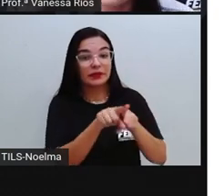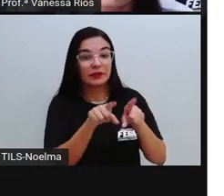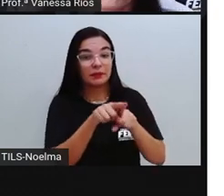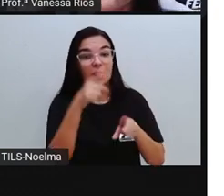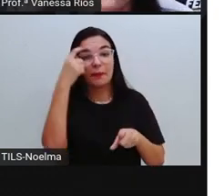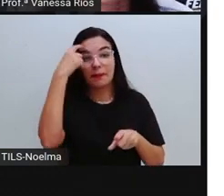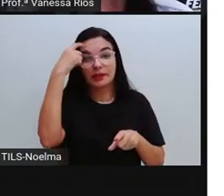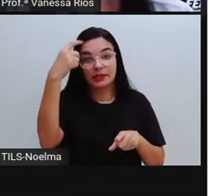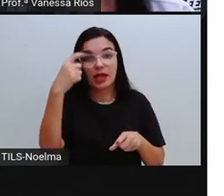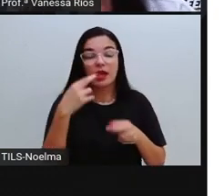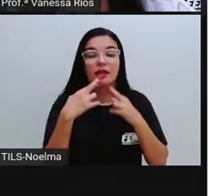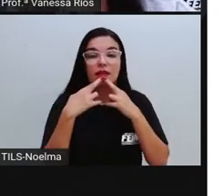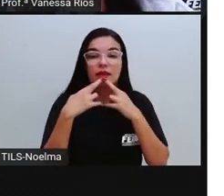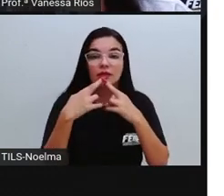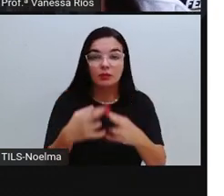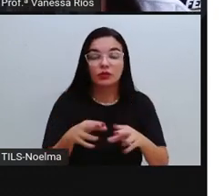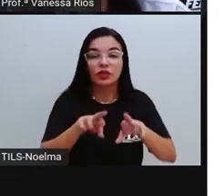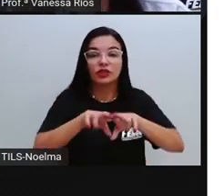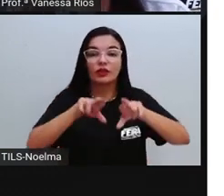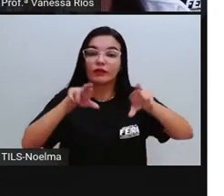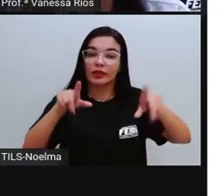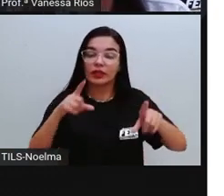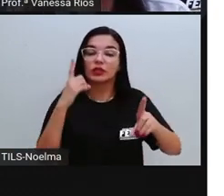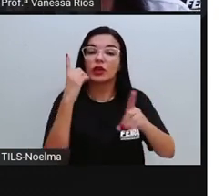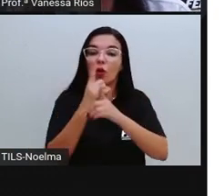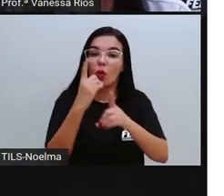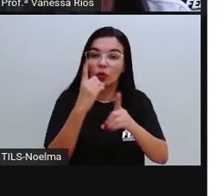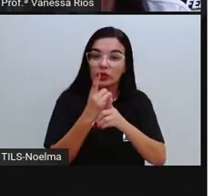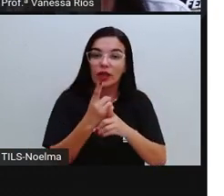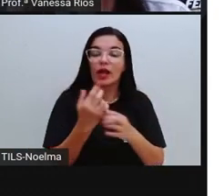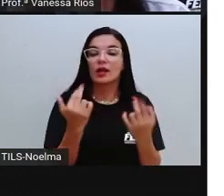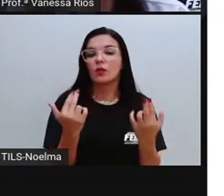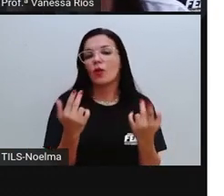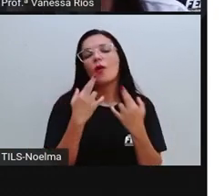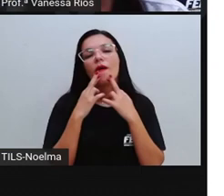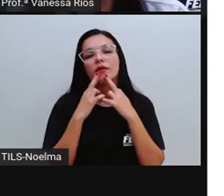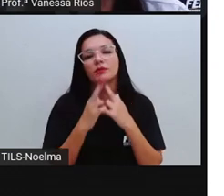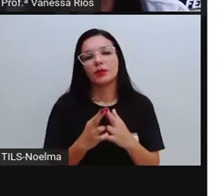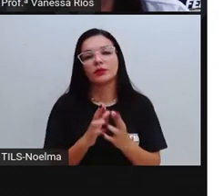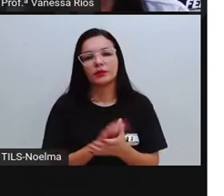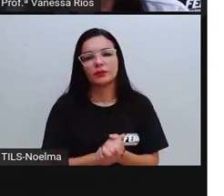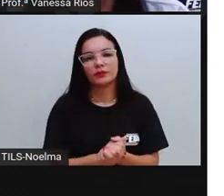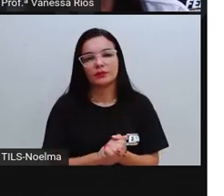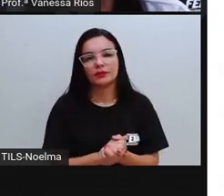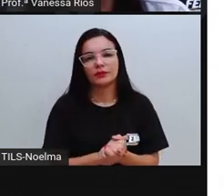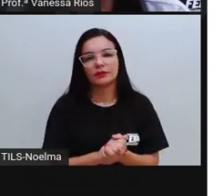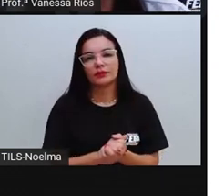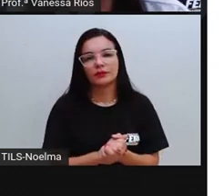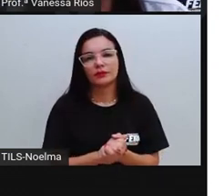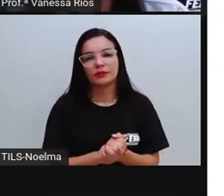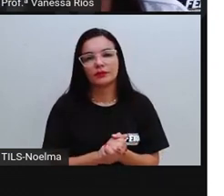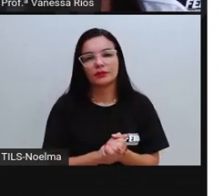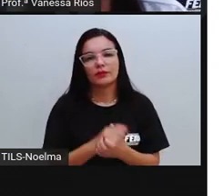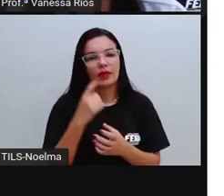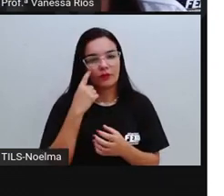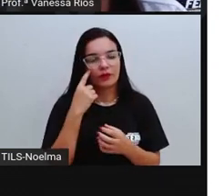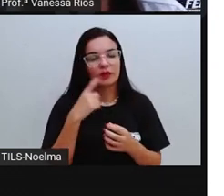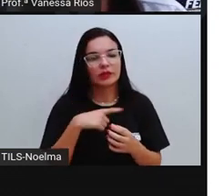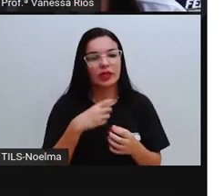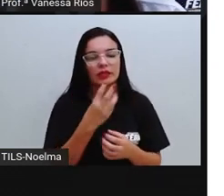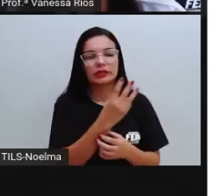solução diferente e encontrar aí o mesmo resultado. Lembra aí? Aqui compreende as 36